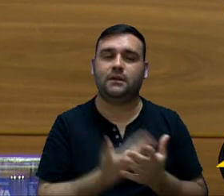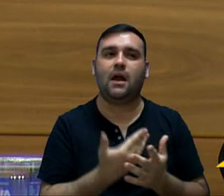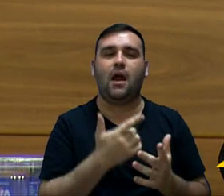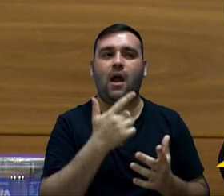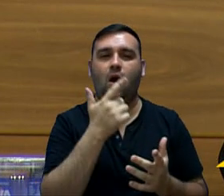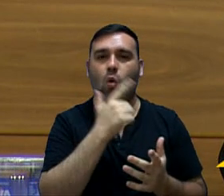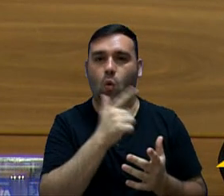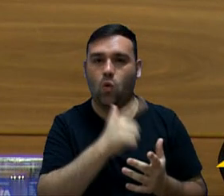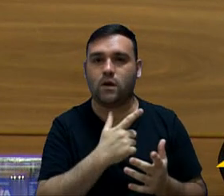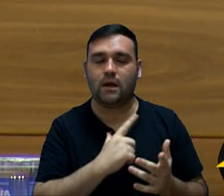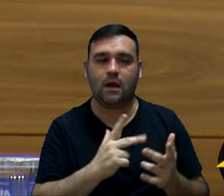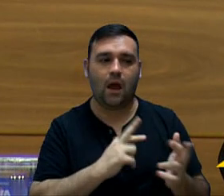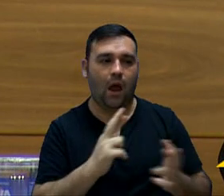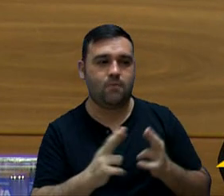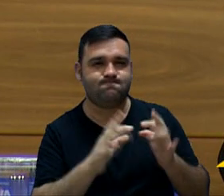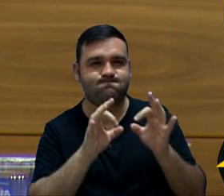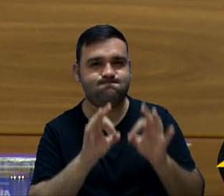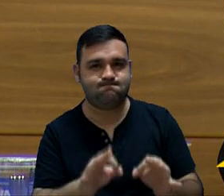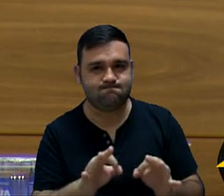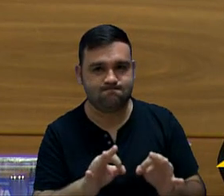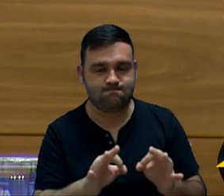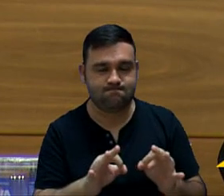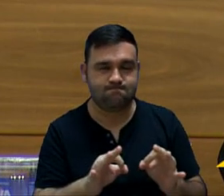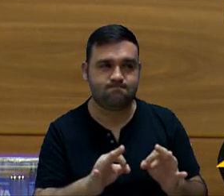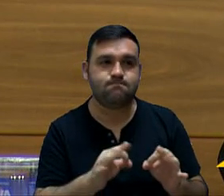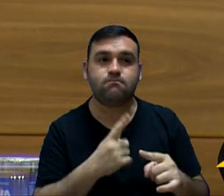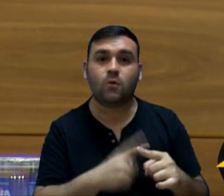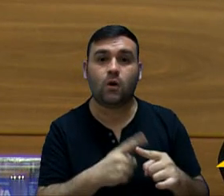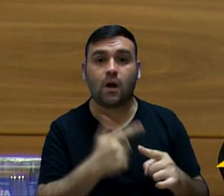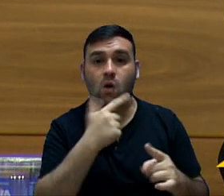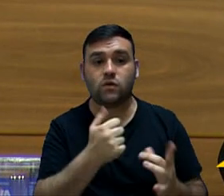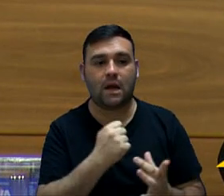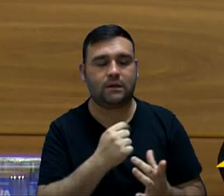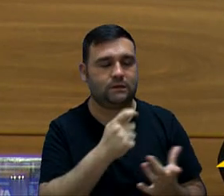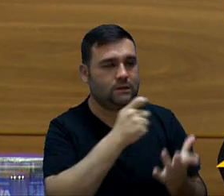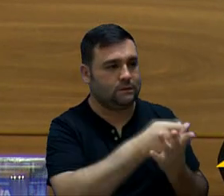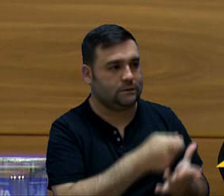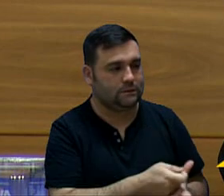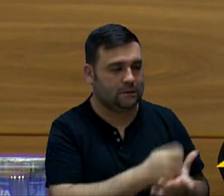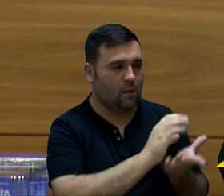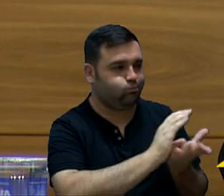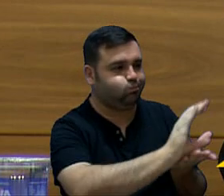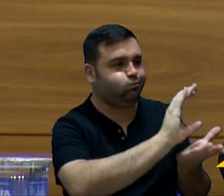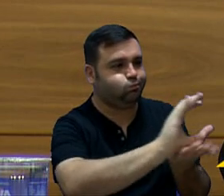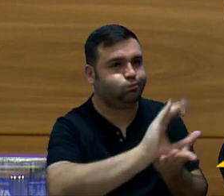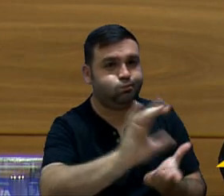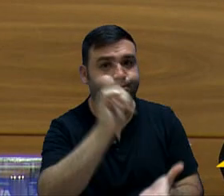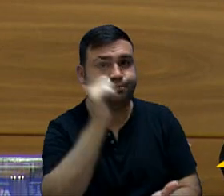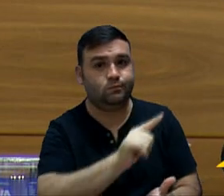achar aí a solução para garantir as emendas impositivas.